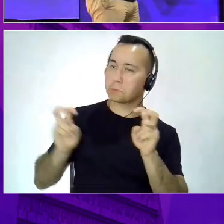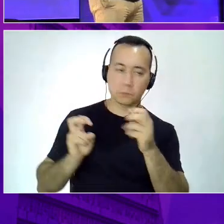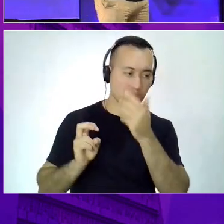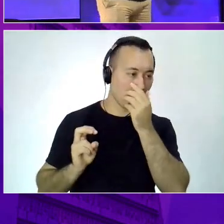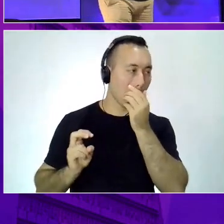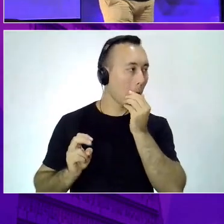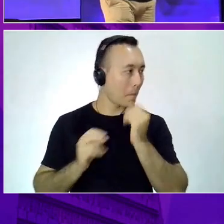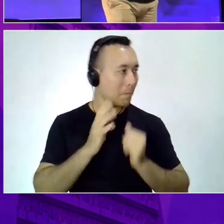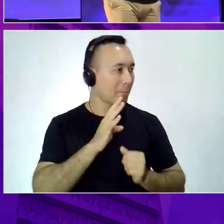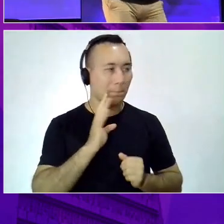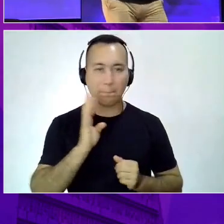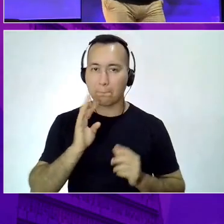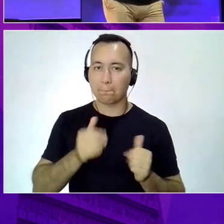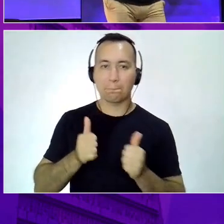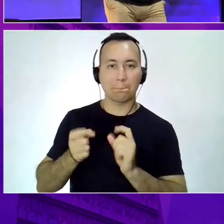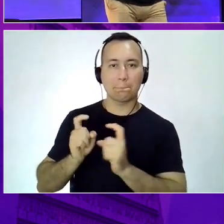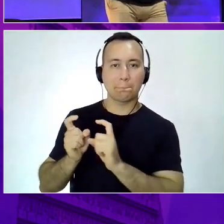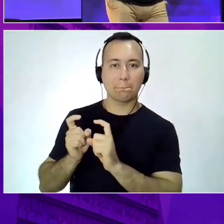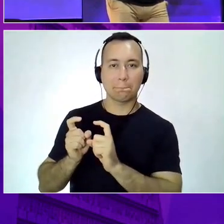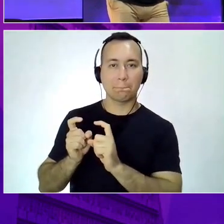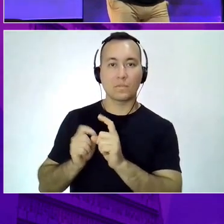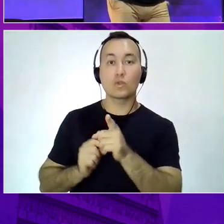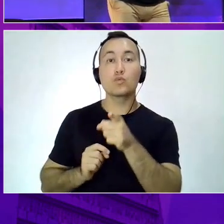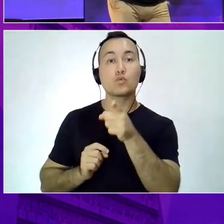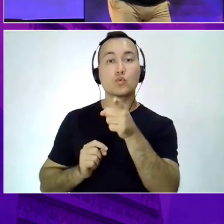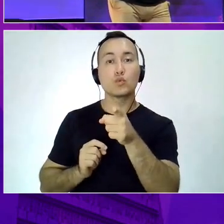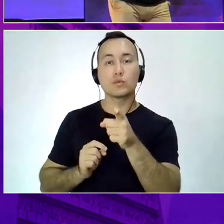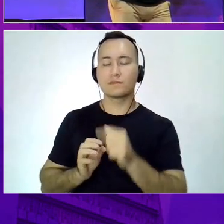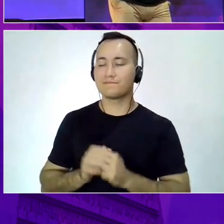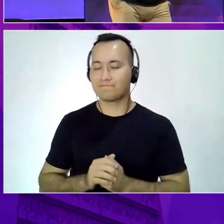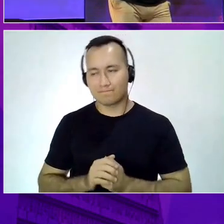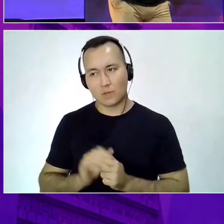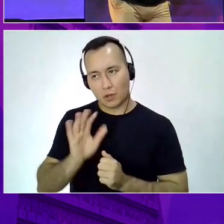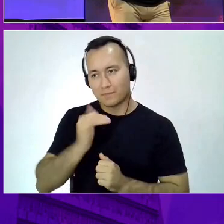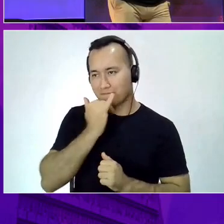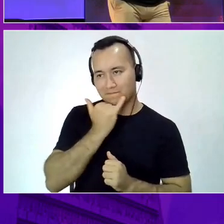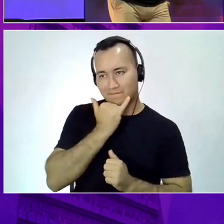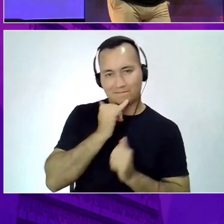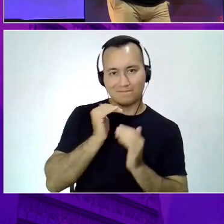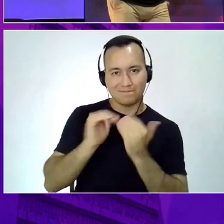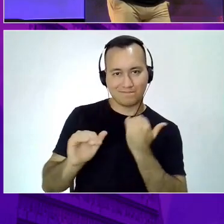coisa. Você é o único que está lá dizendo o seguinte. Cara, eu discordo de tudo isso.